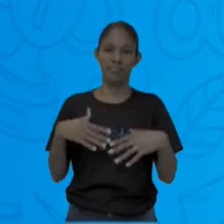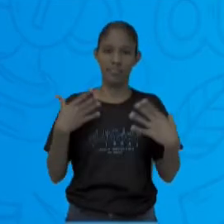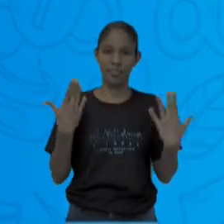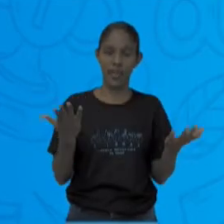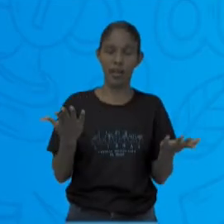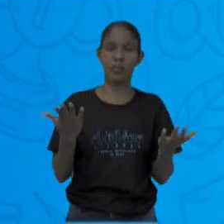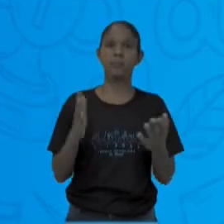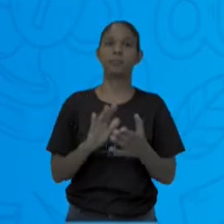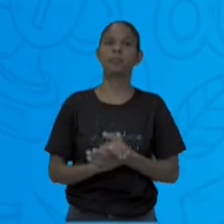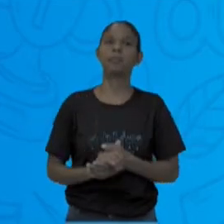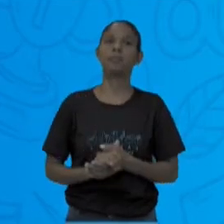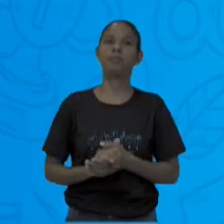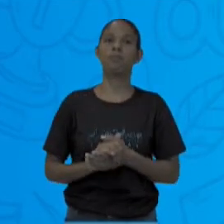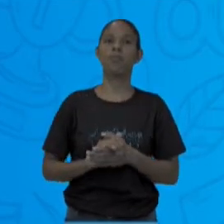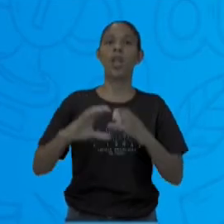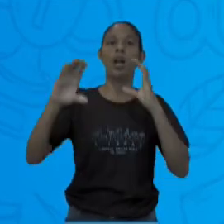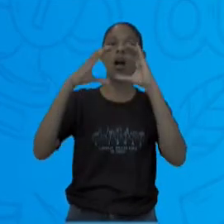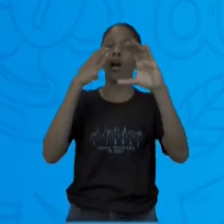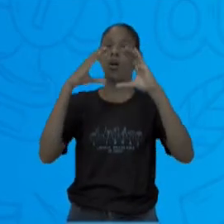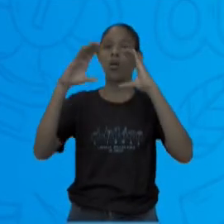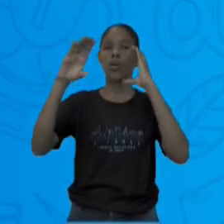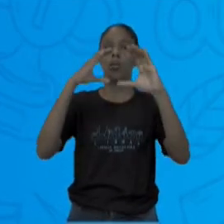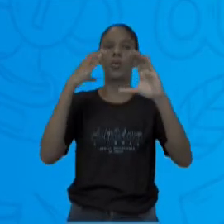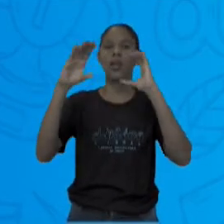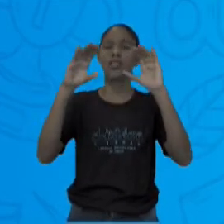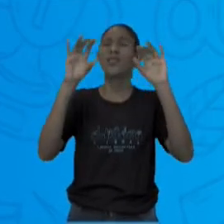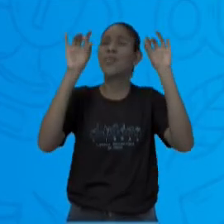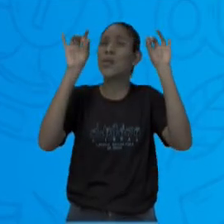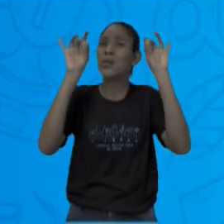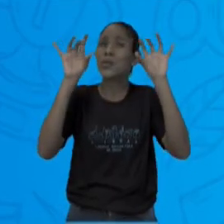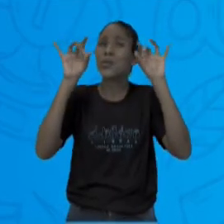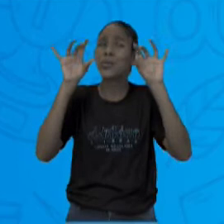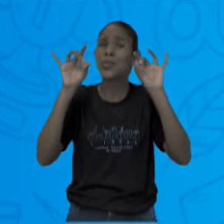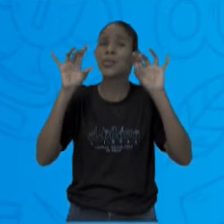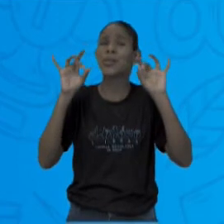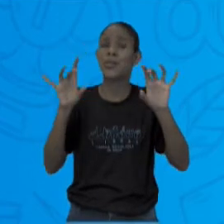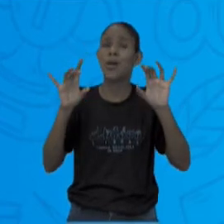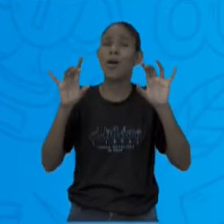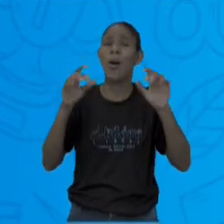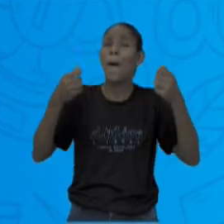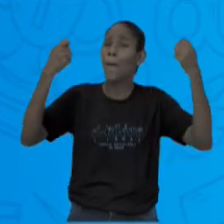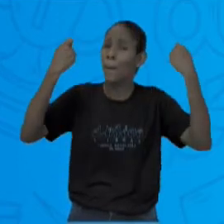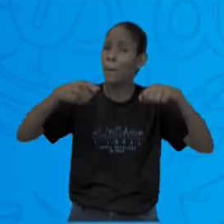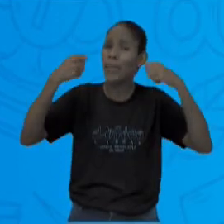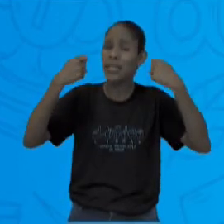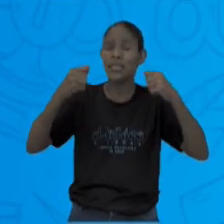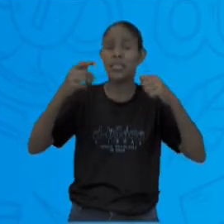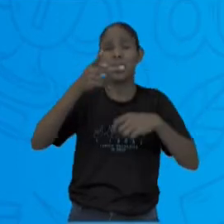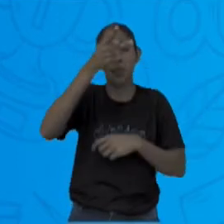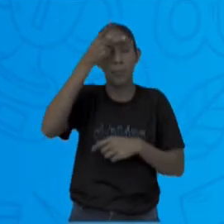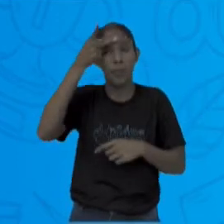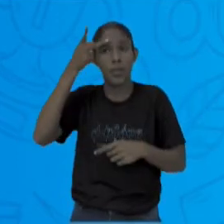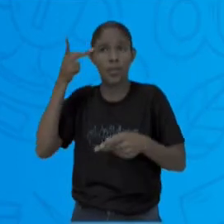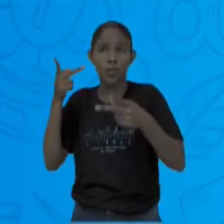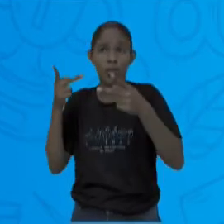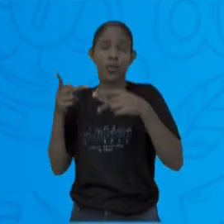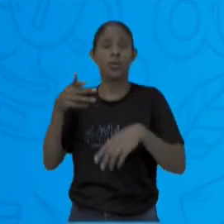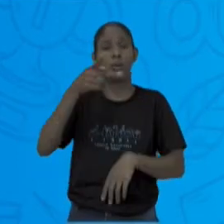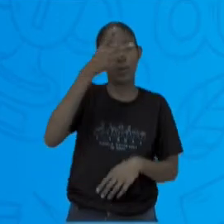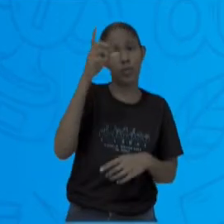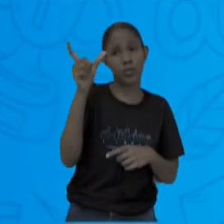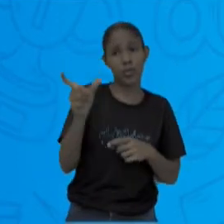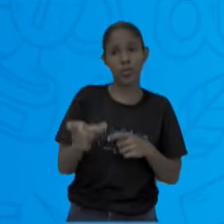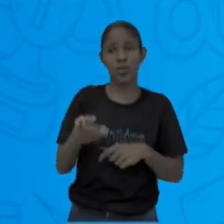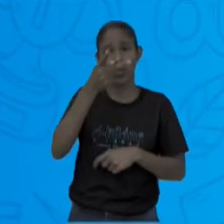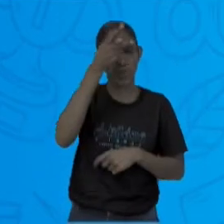Enfim, a comunicação é essencial para que as pessoas possam se entender e contribuir